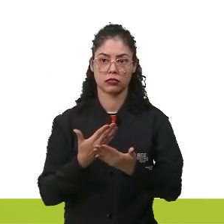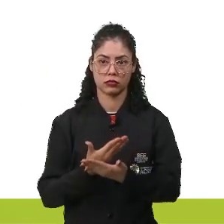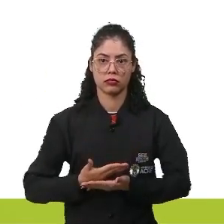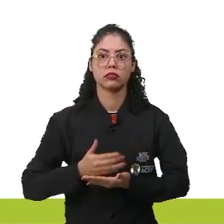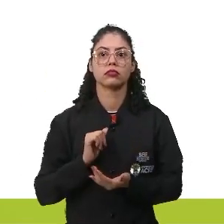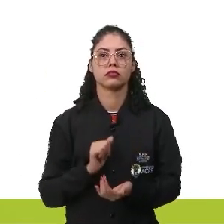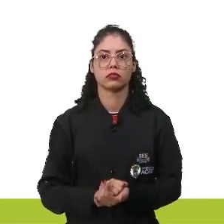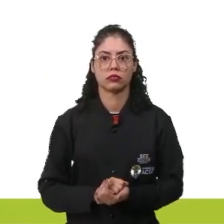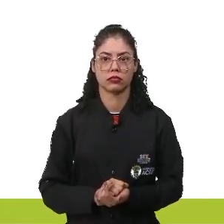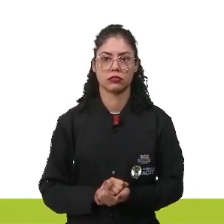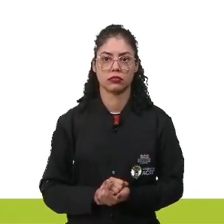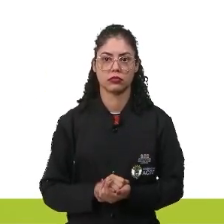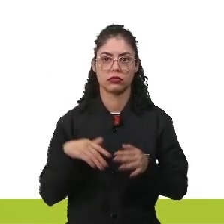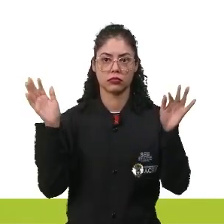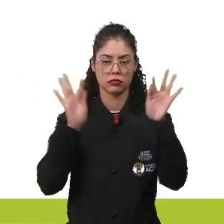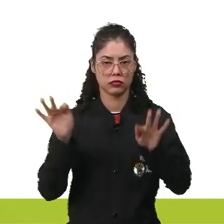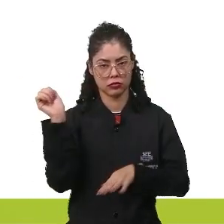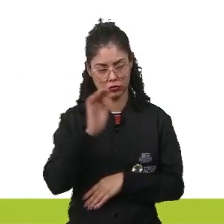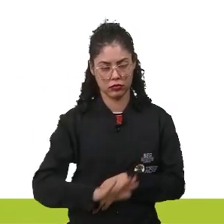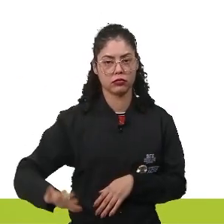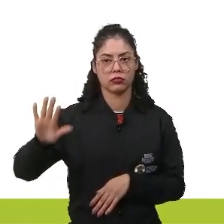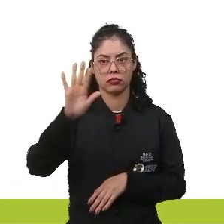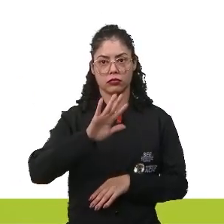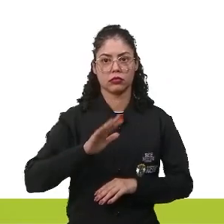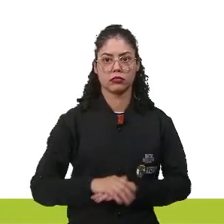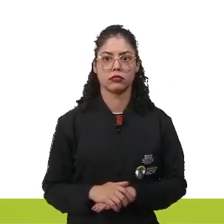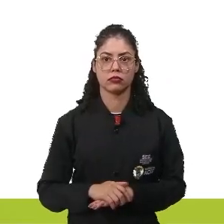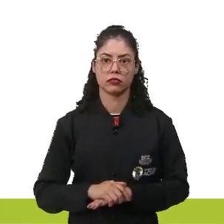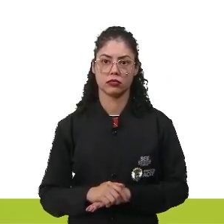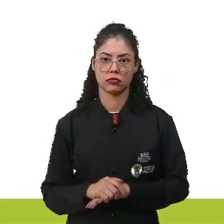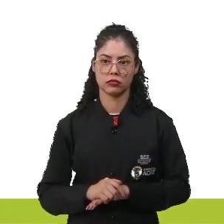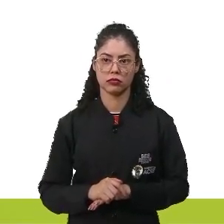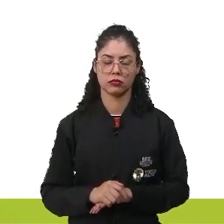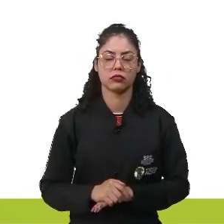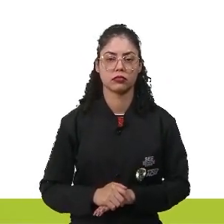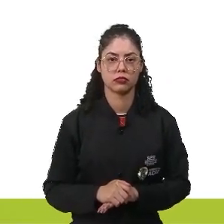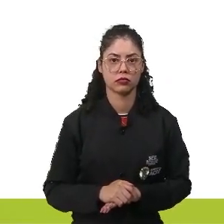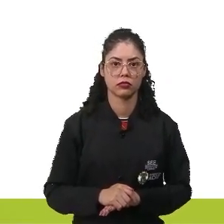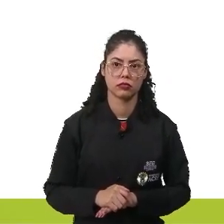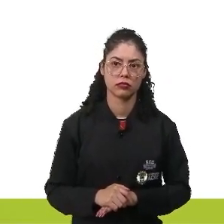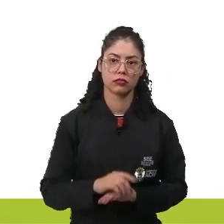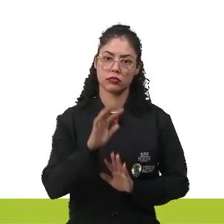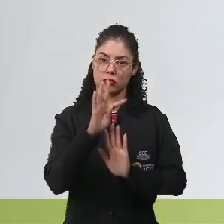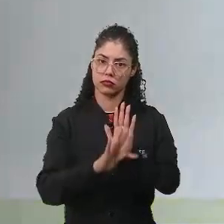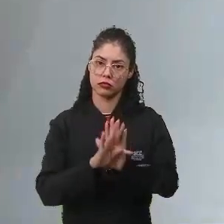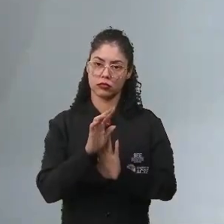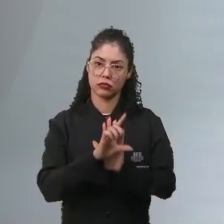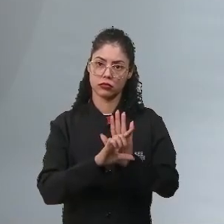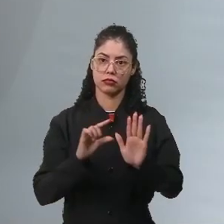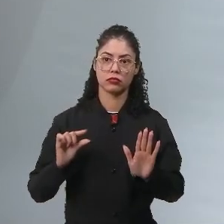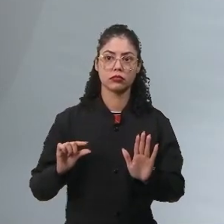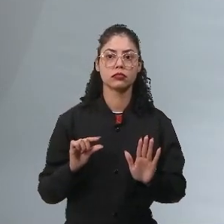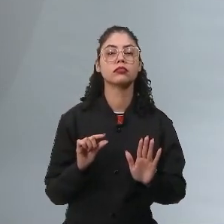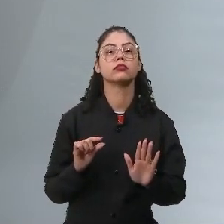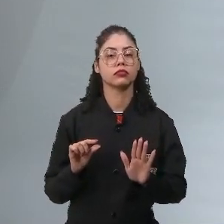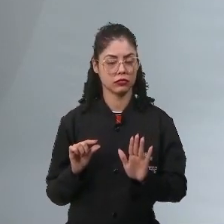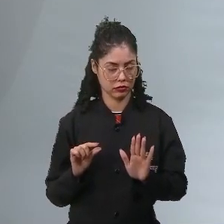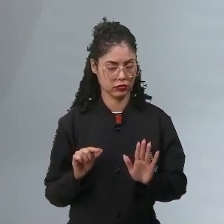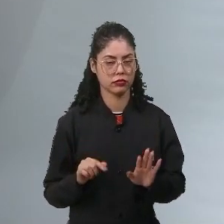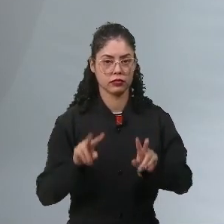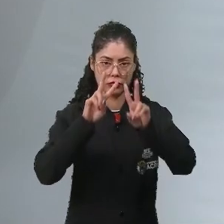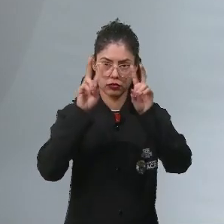Constituição e à felicidade geral. Então, esse textinho da questão fala justamente sobre